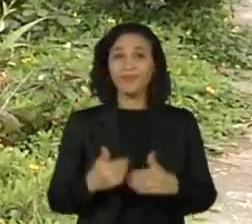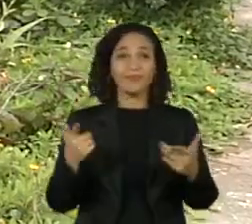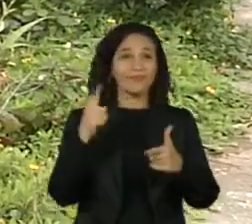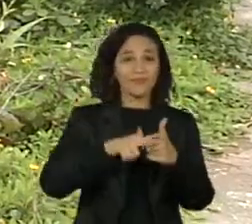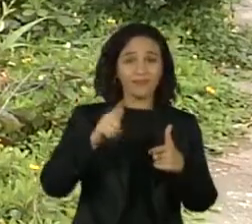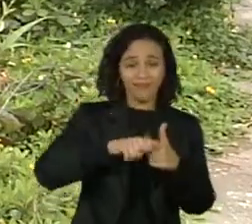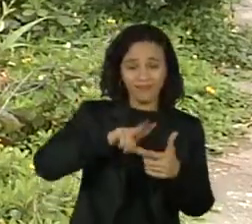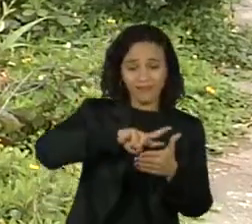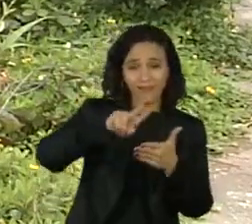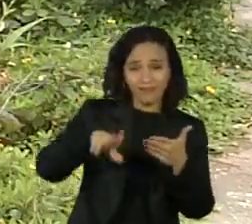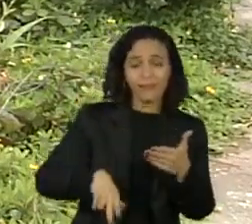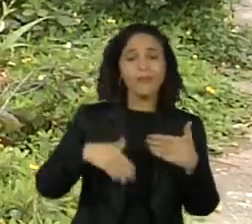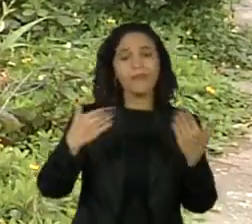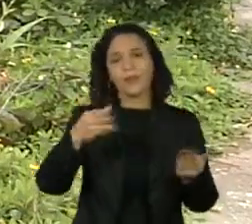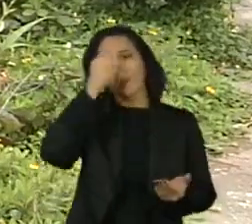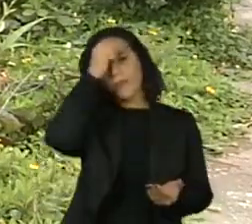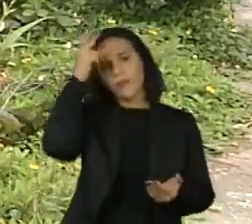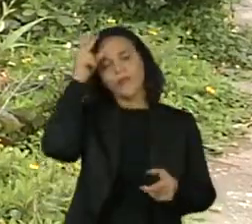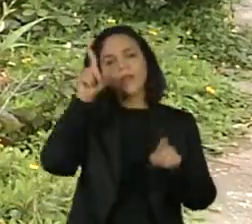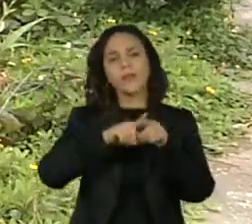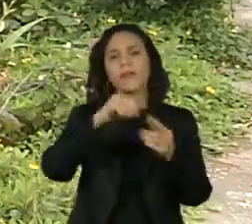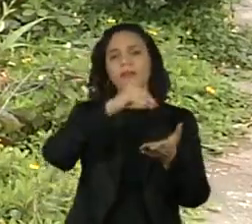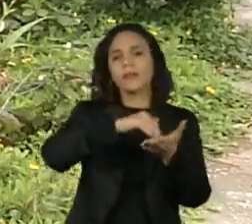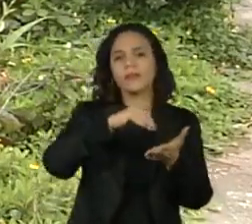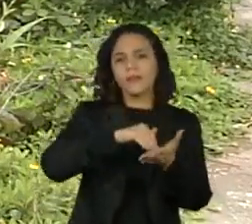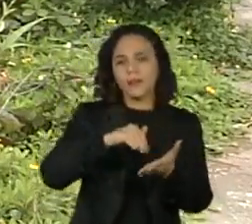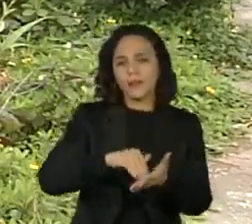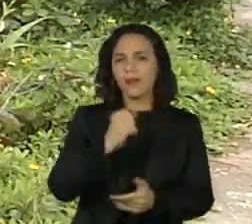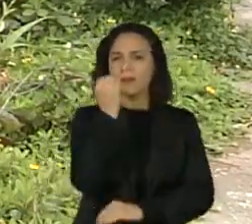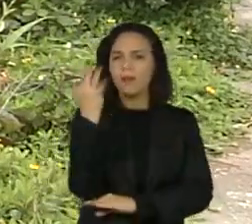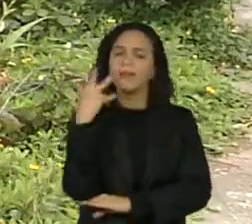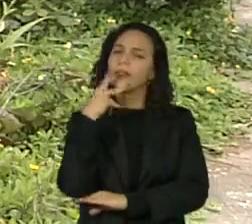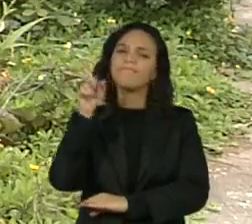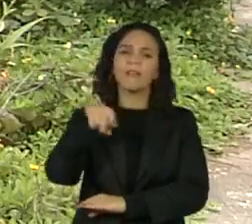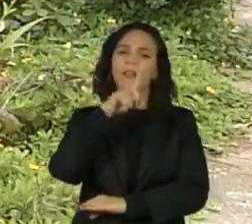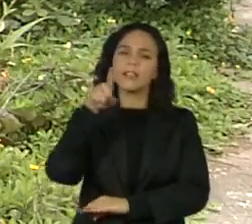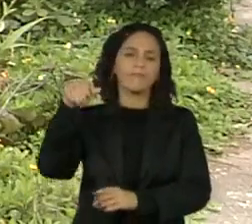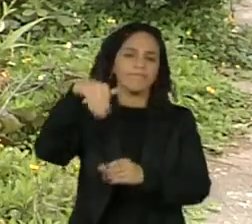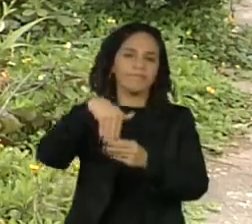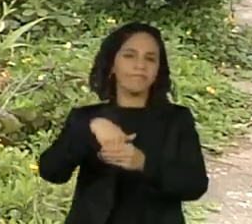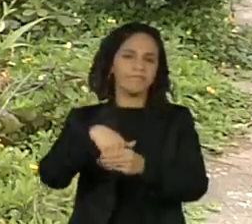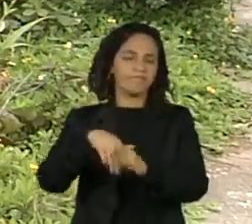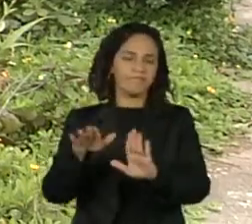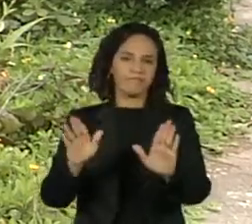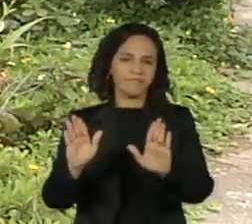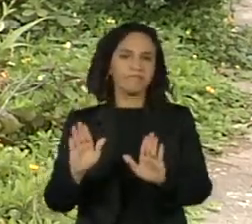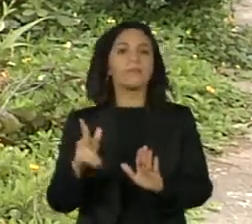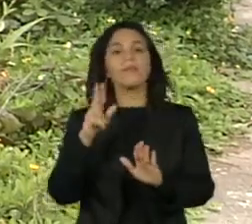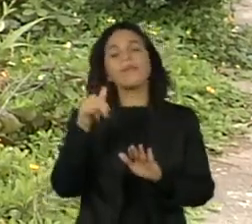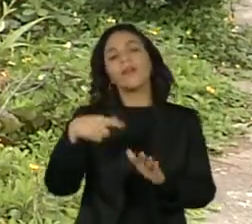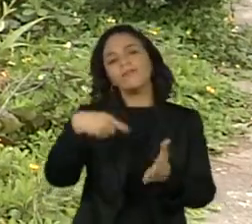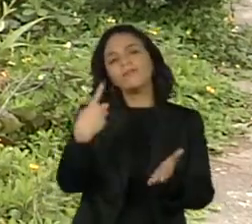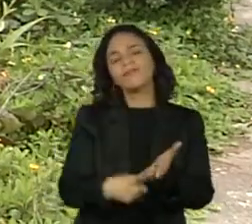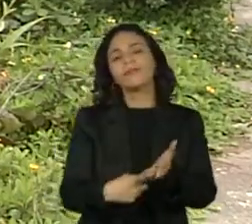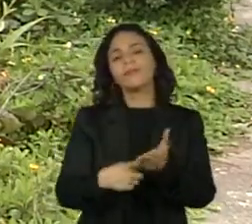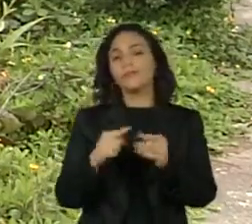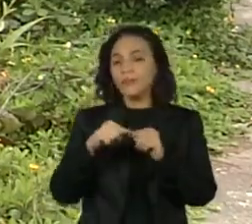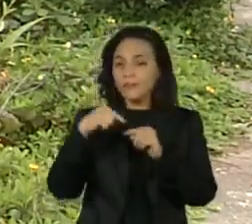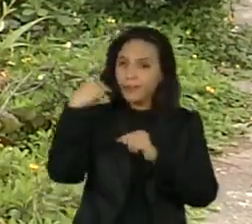problema, a Prefeitura e a Secretaria do Verde cancelou essa eleição e chamou novas eleições.